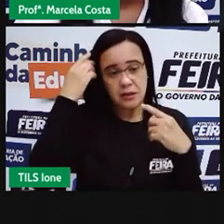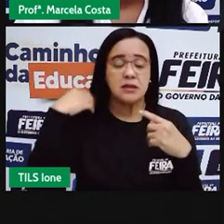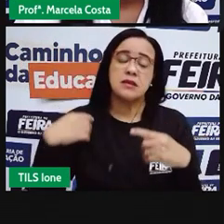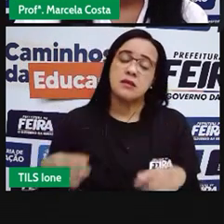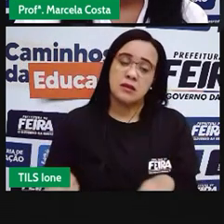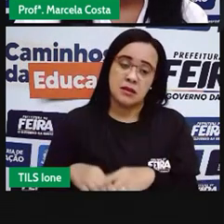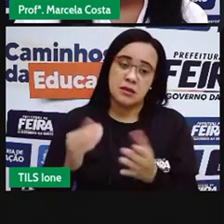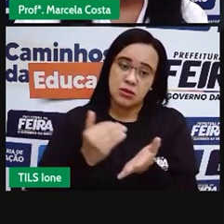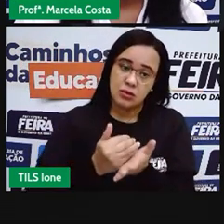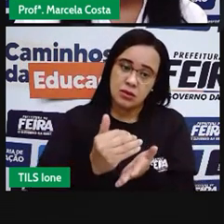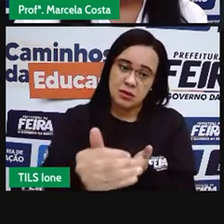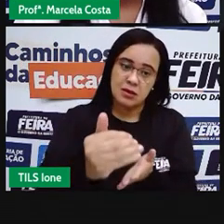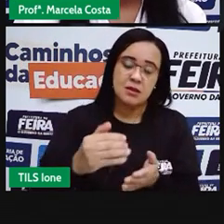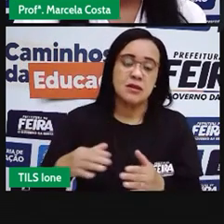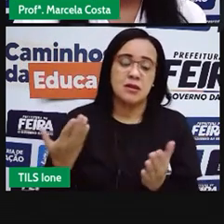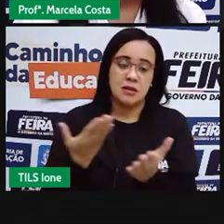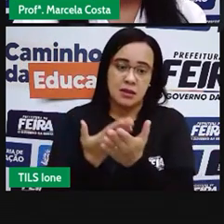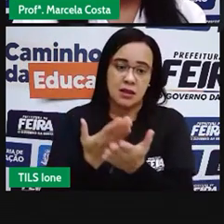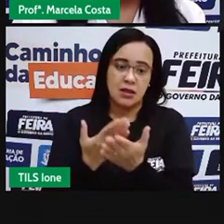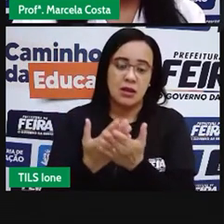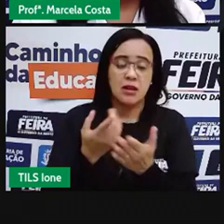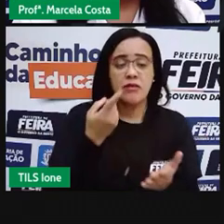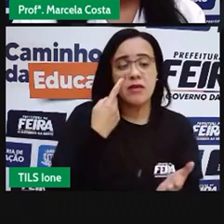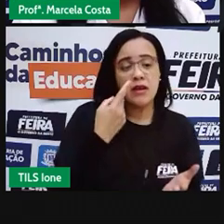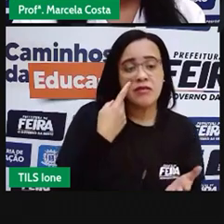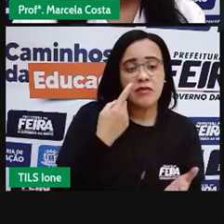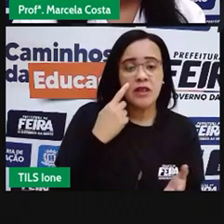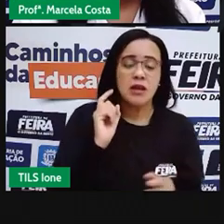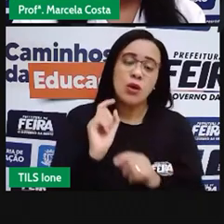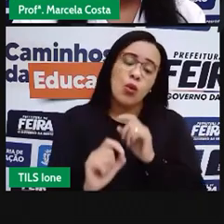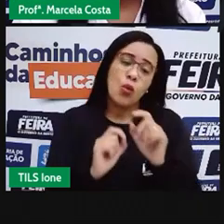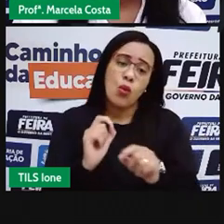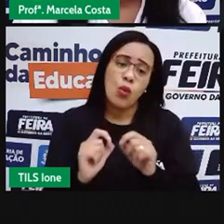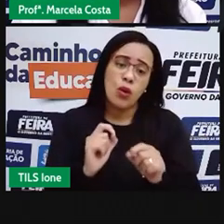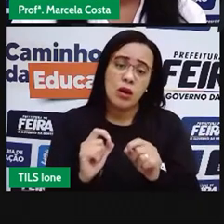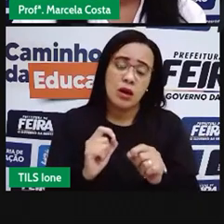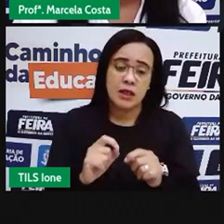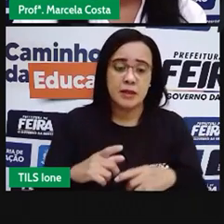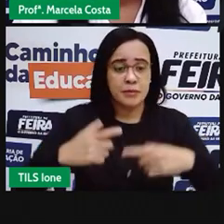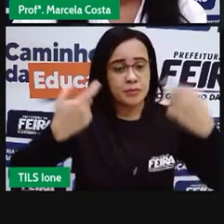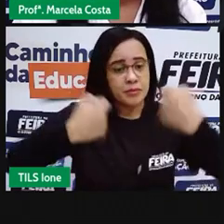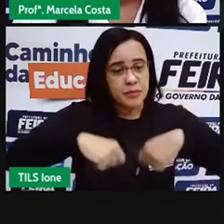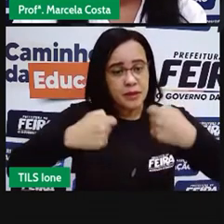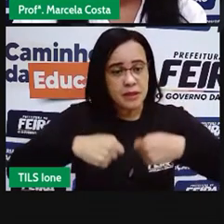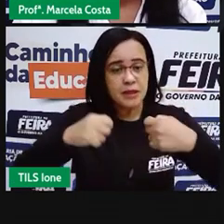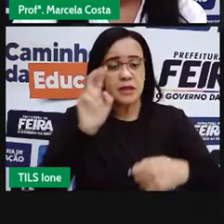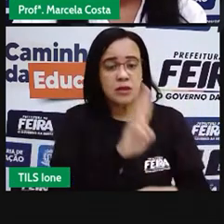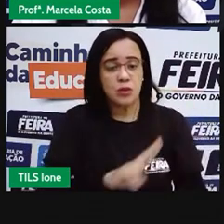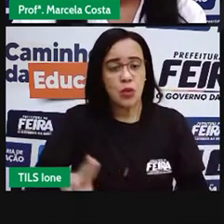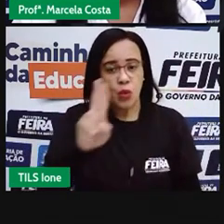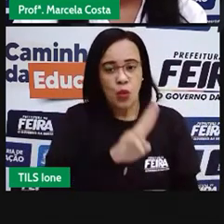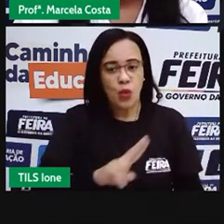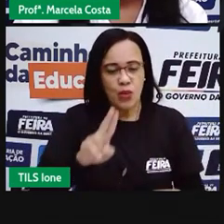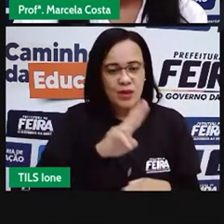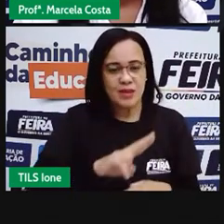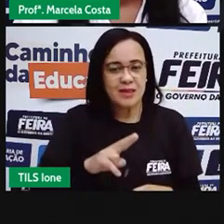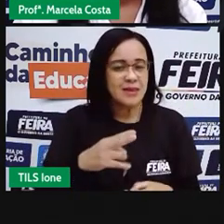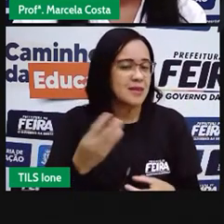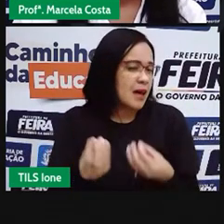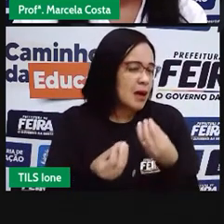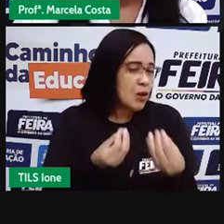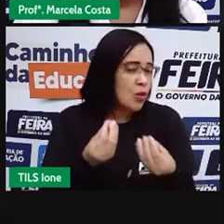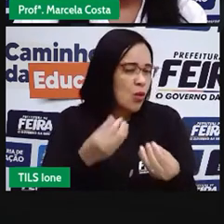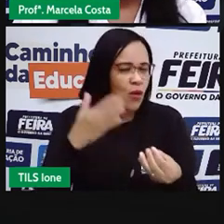aula, a gente vai ver como é que a gente... O que recursos a gente pode usar para conferir ali o comprimento